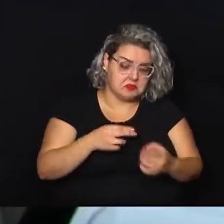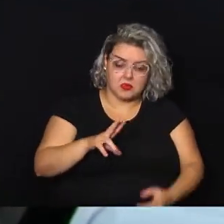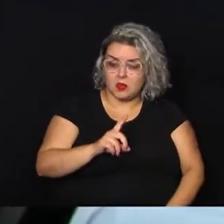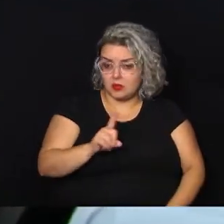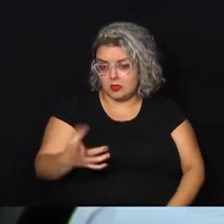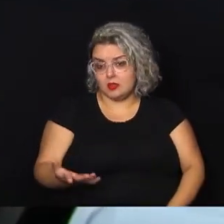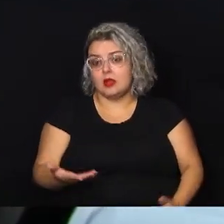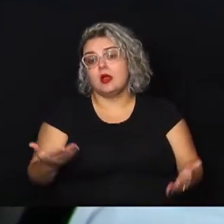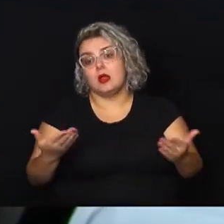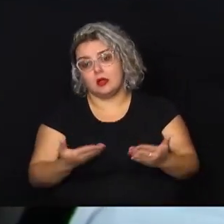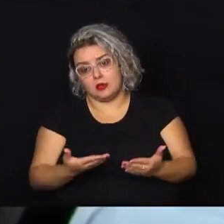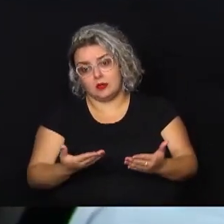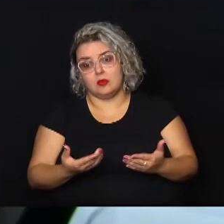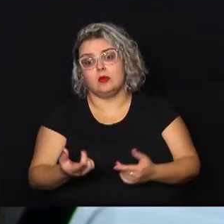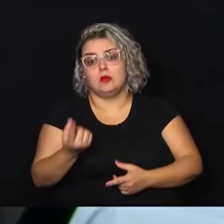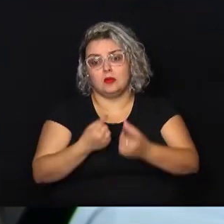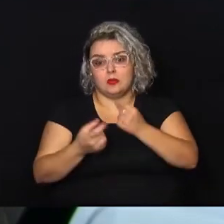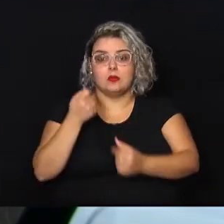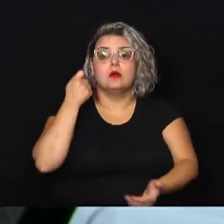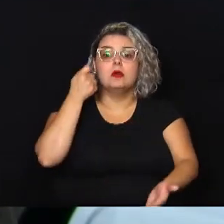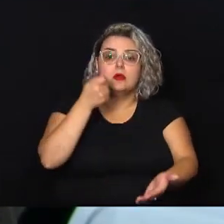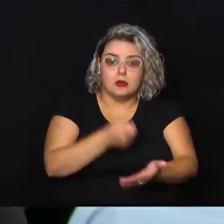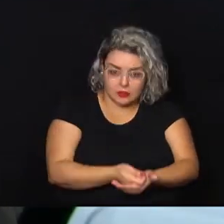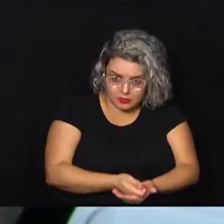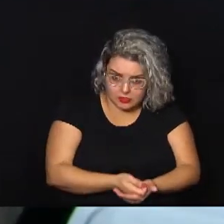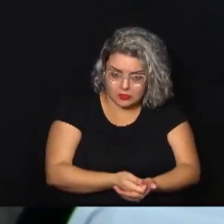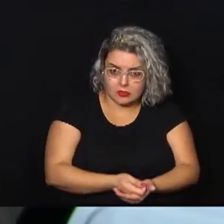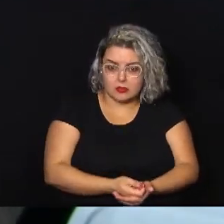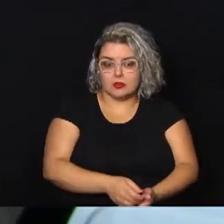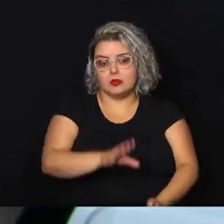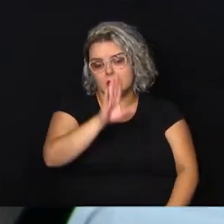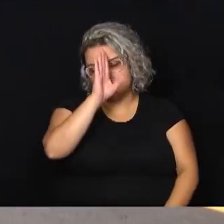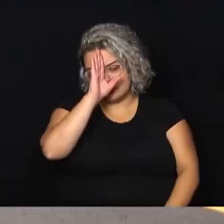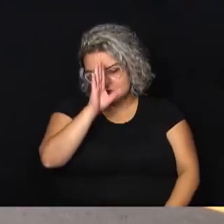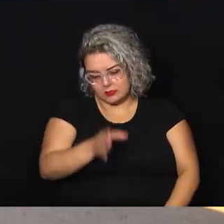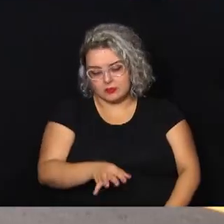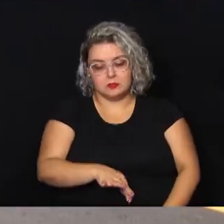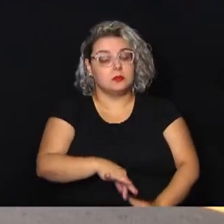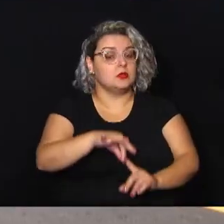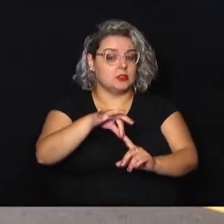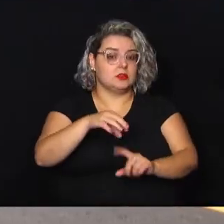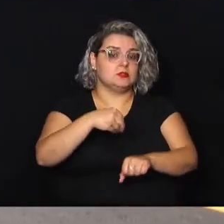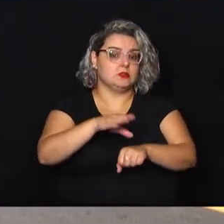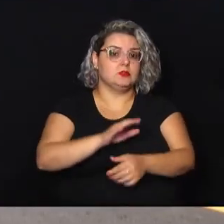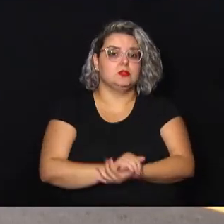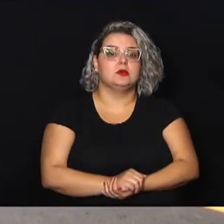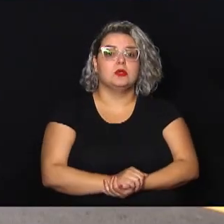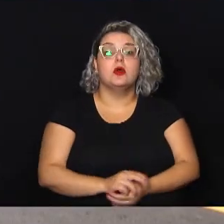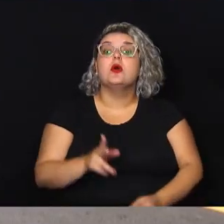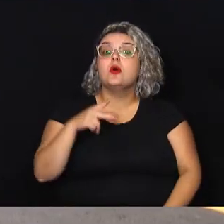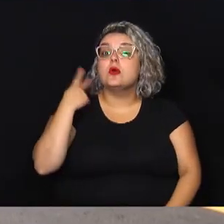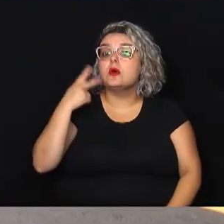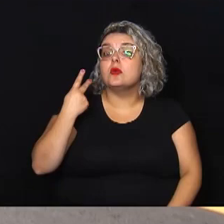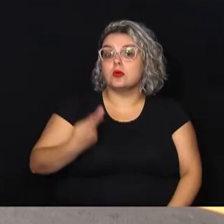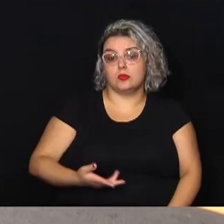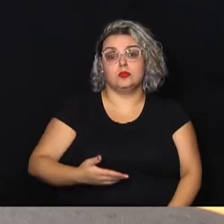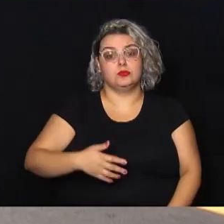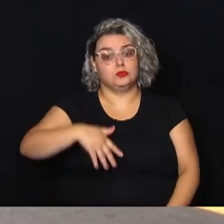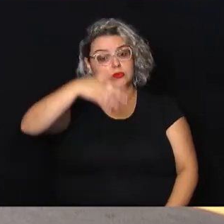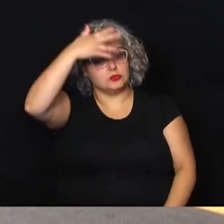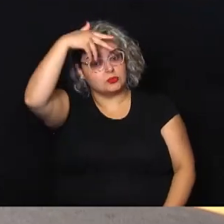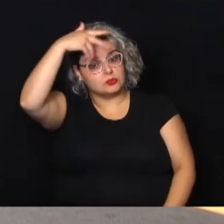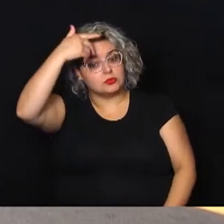um orçamento impositivo, eu dei prioridade a essas indicações. O vereador Rodrigo da FarmaDIC